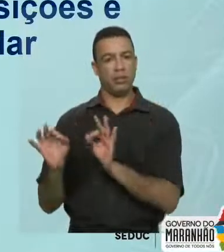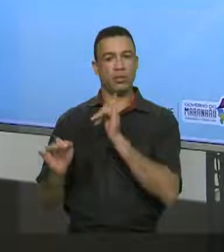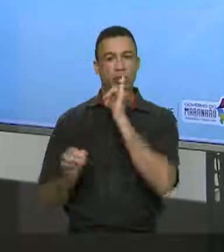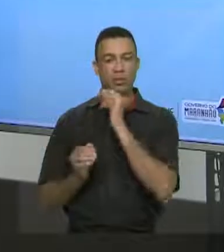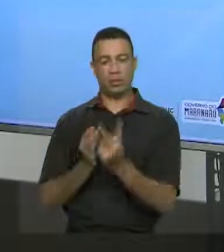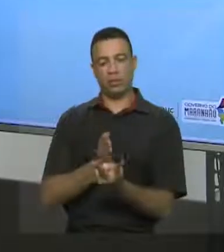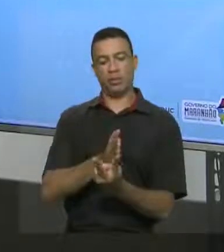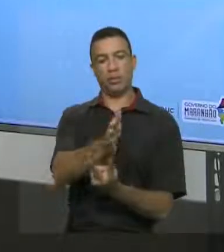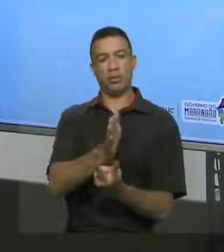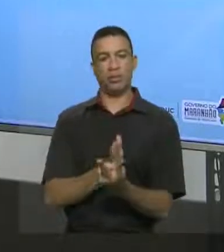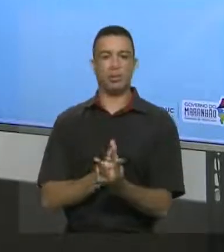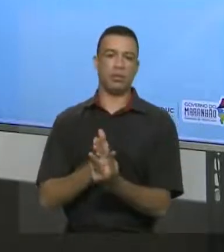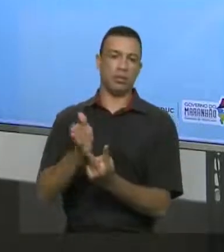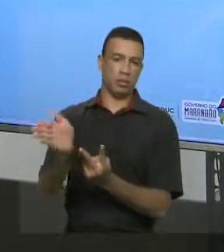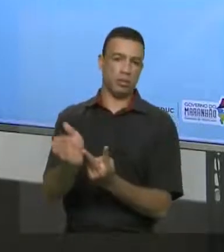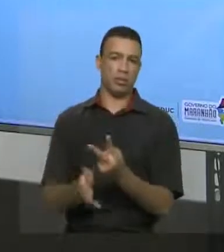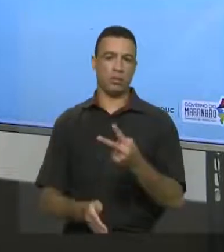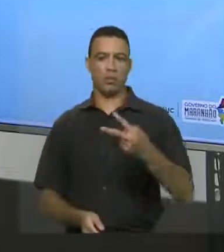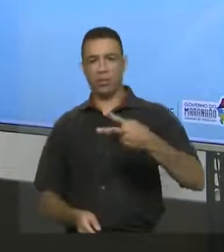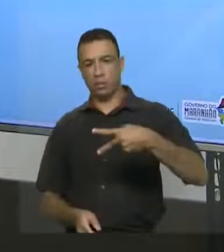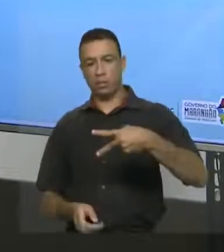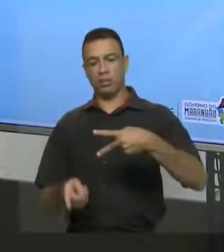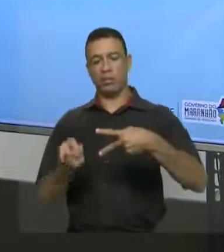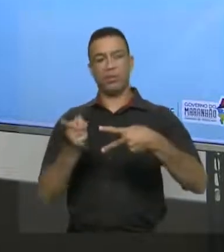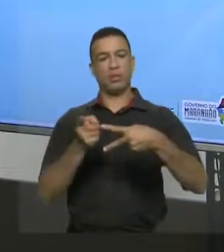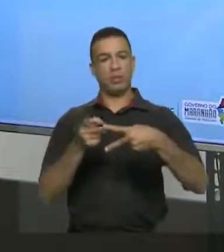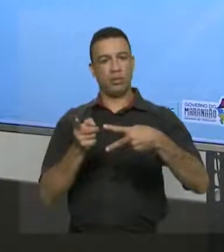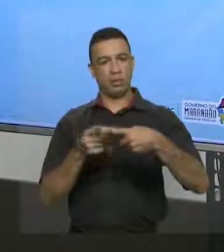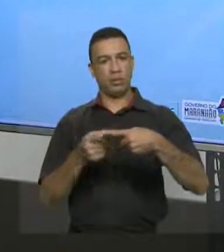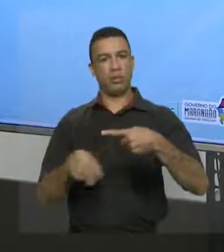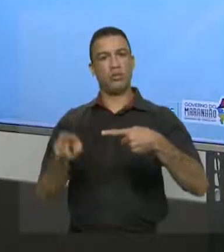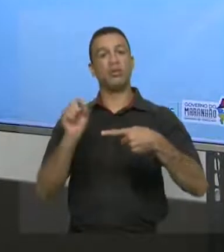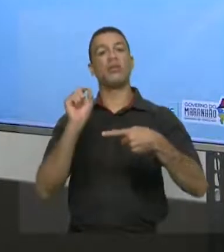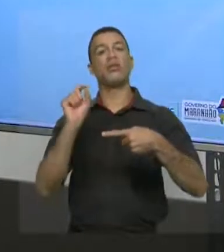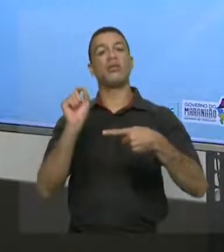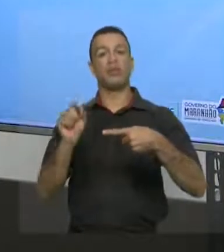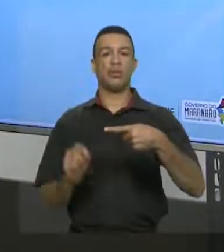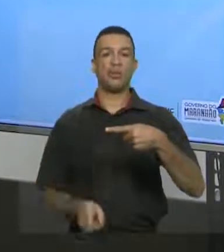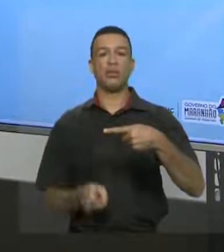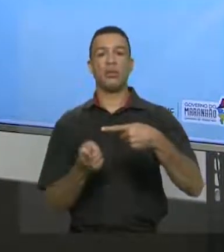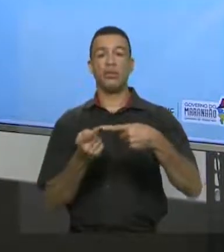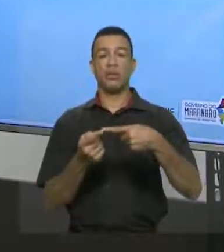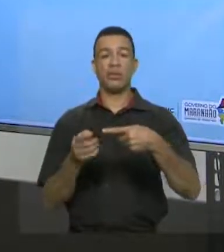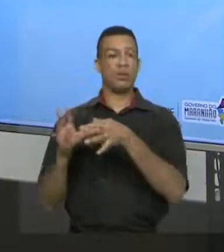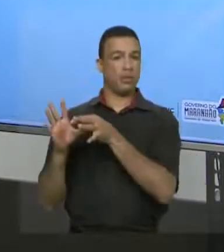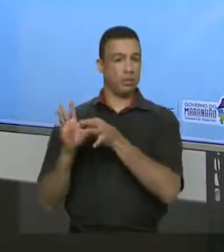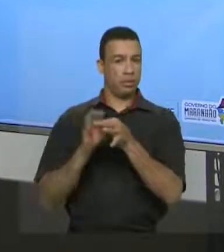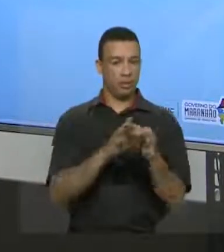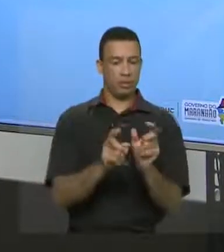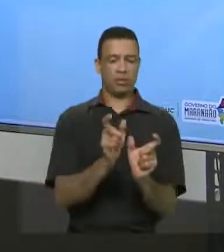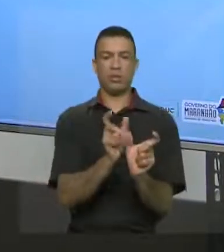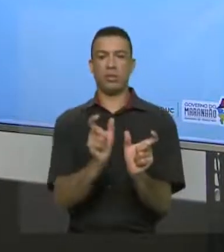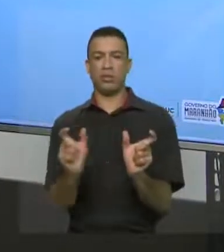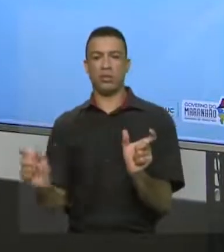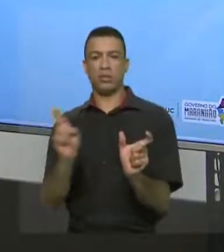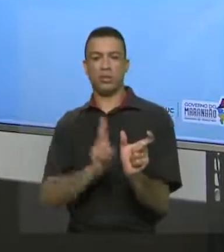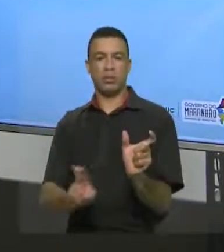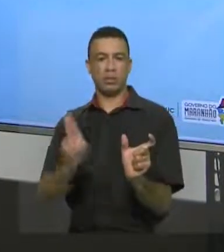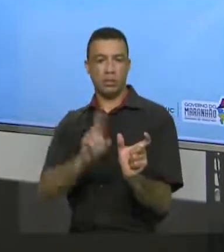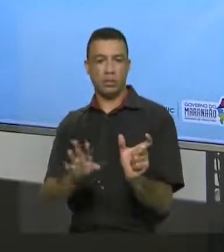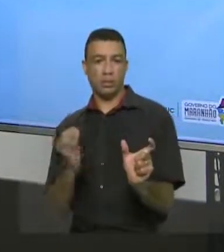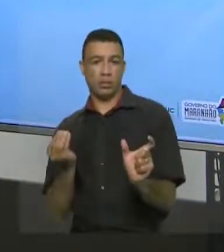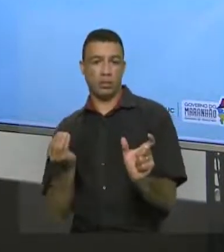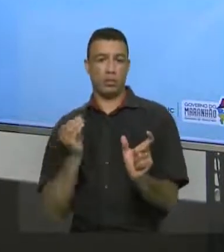dimensões aí na coesão sequencial. Primeiro, são aqueles elementos, aquelas palavras, aquelas expressões